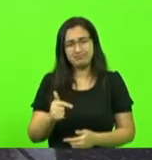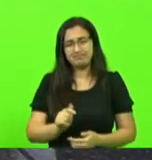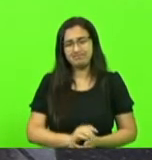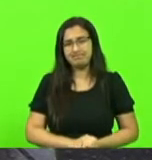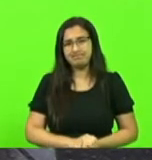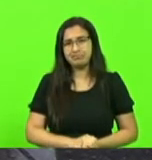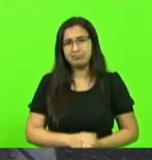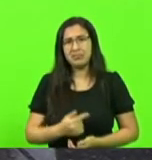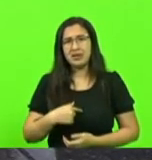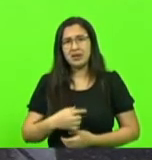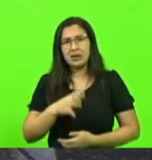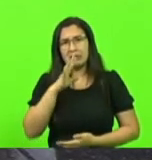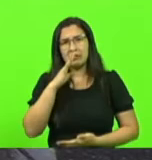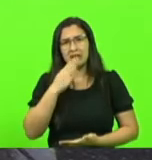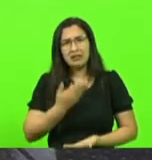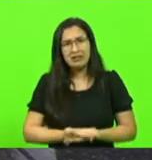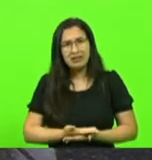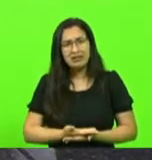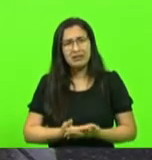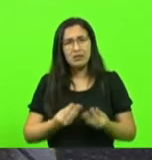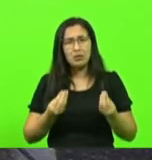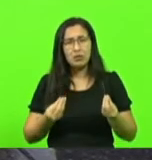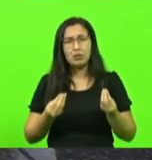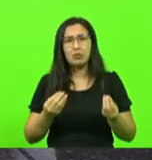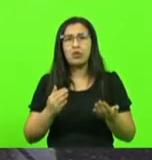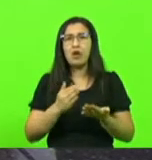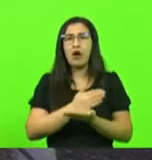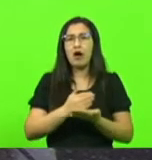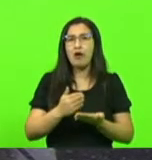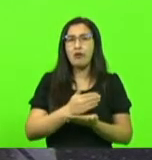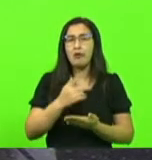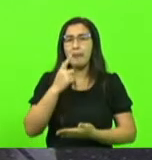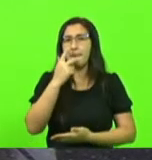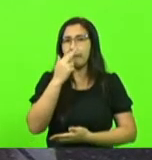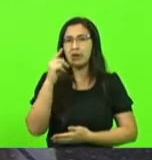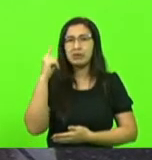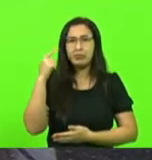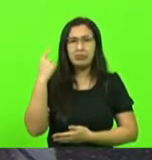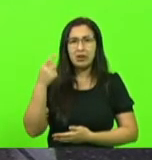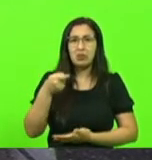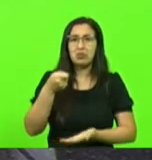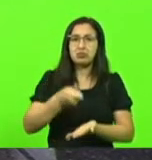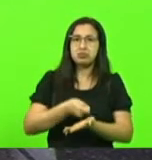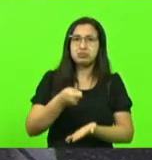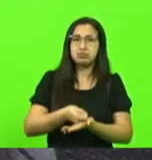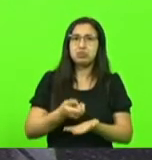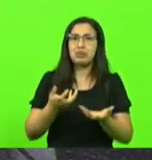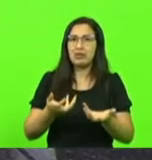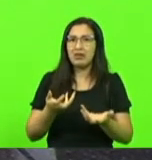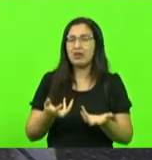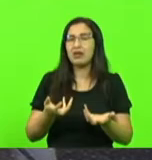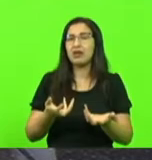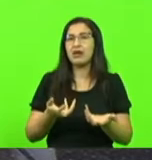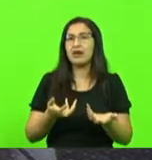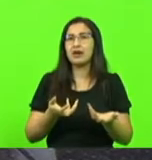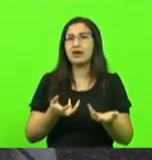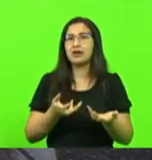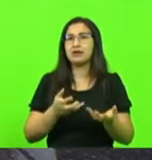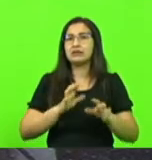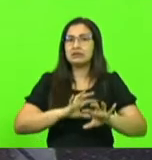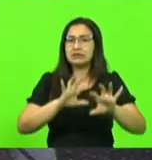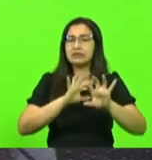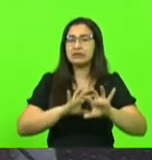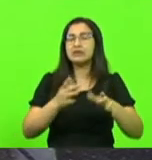fico abismado com a insanidade da insistência por algo que é ineficiente, que é o tal do